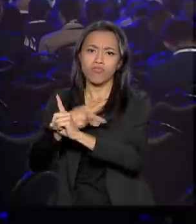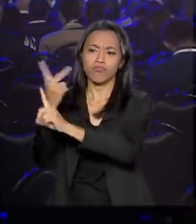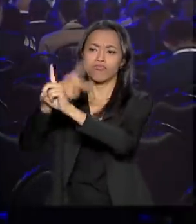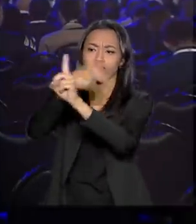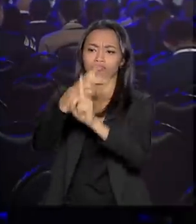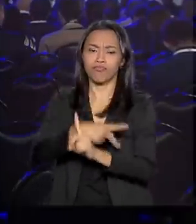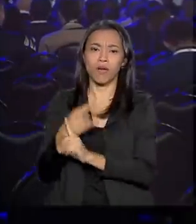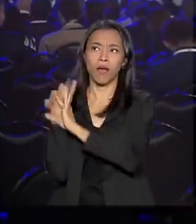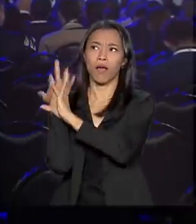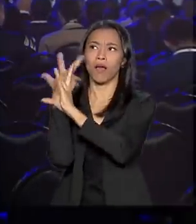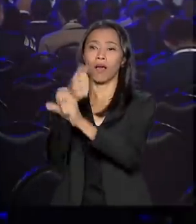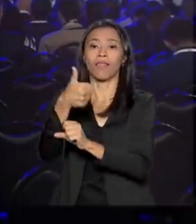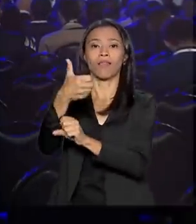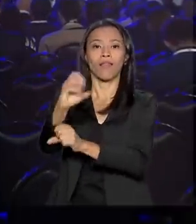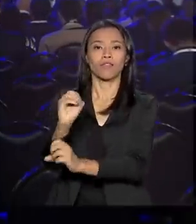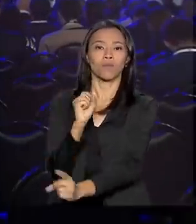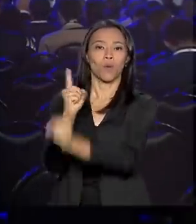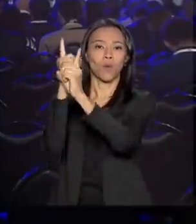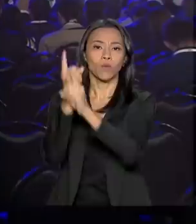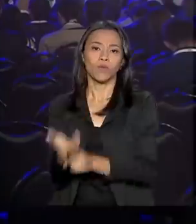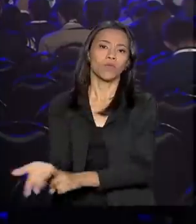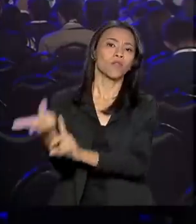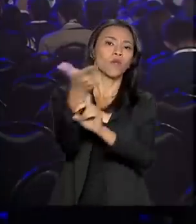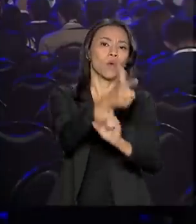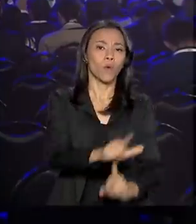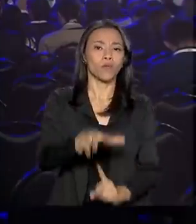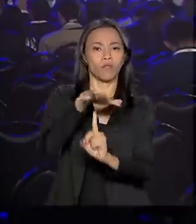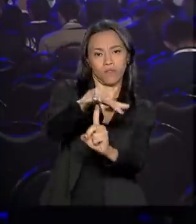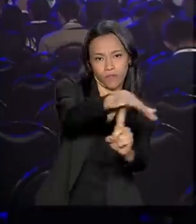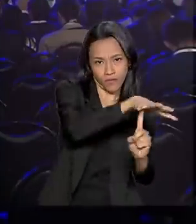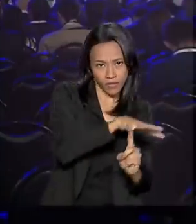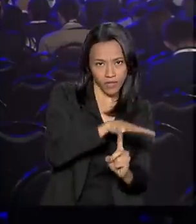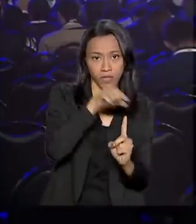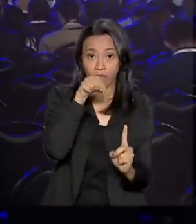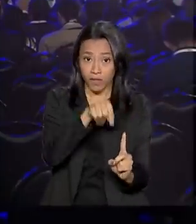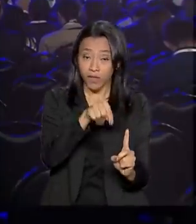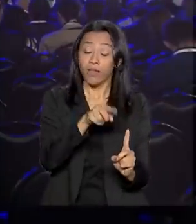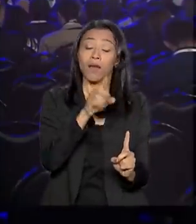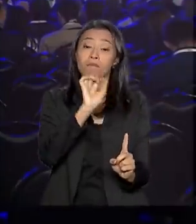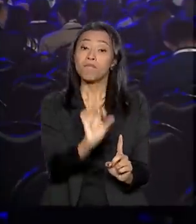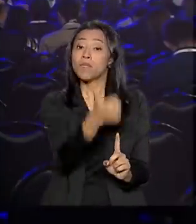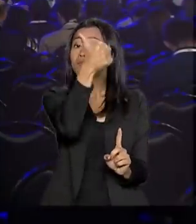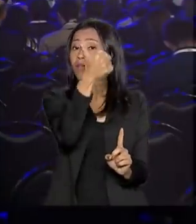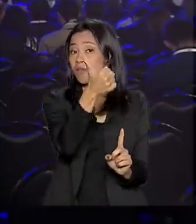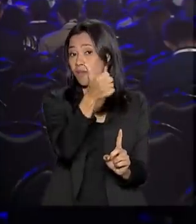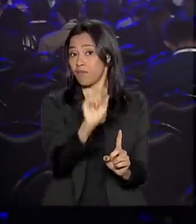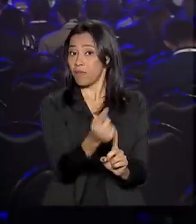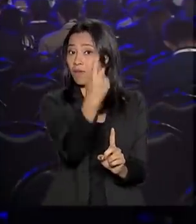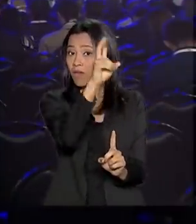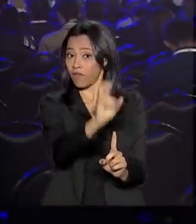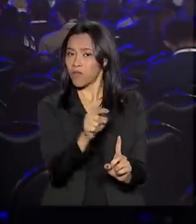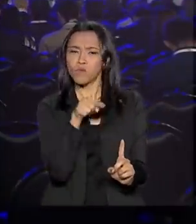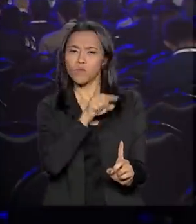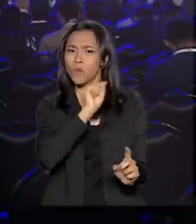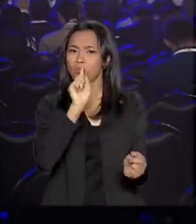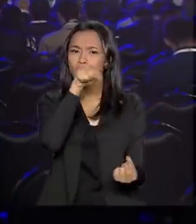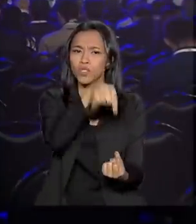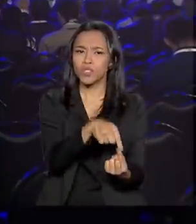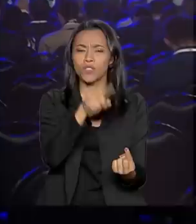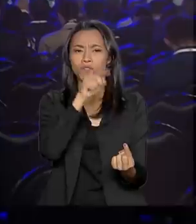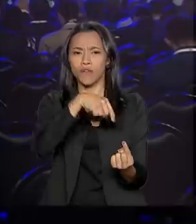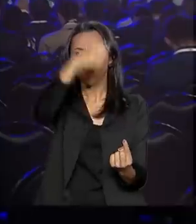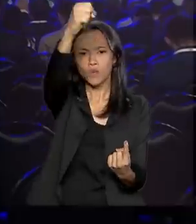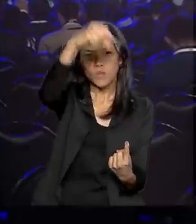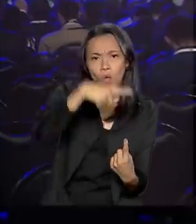está na décima edição, e também a Energy Solution Show. Ela acontece pela primeira vez e está mais voltada para energia solar,